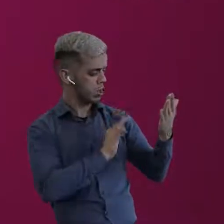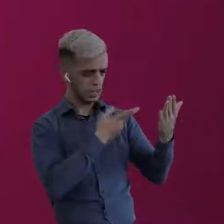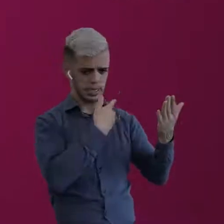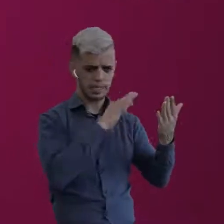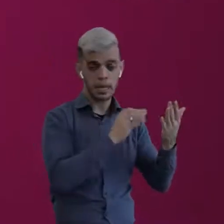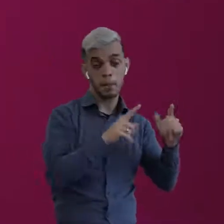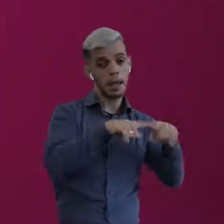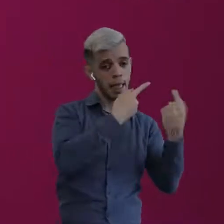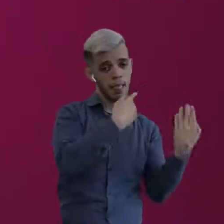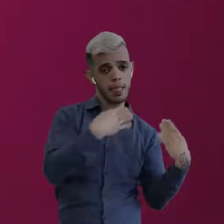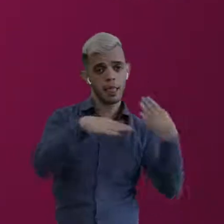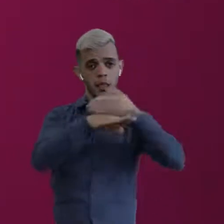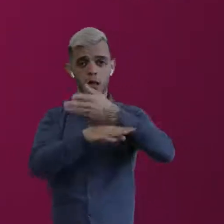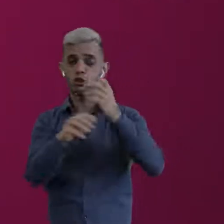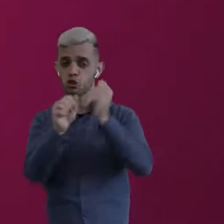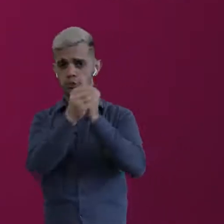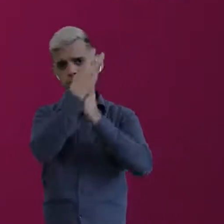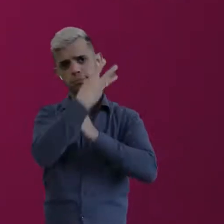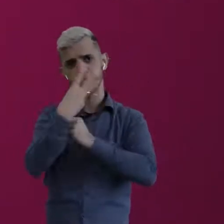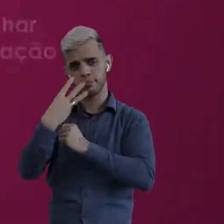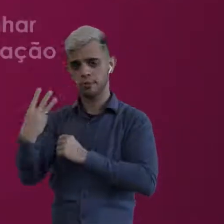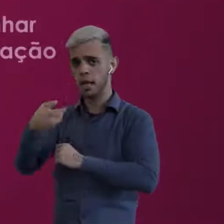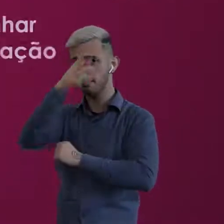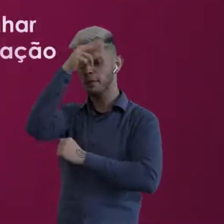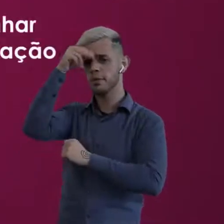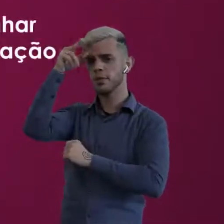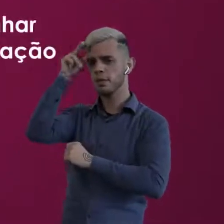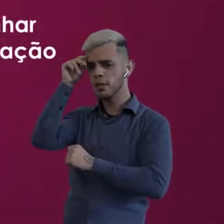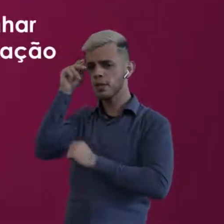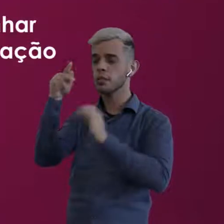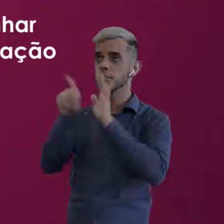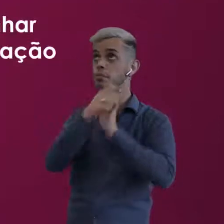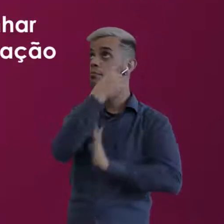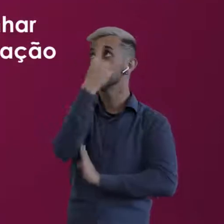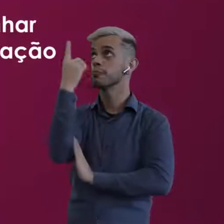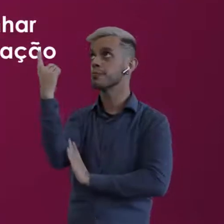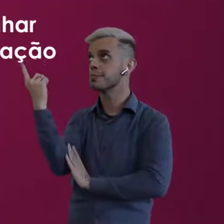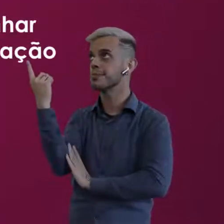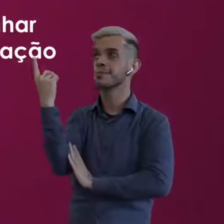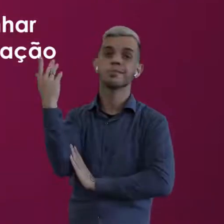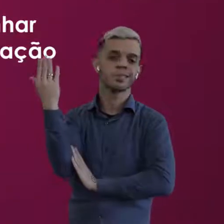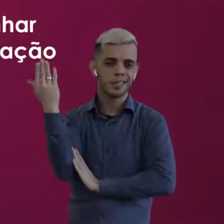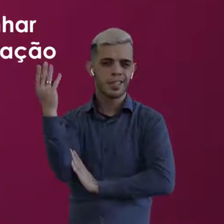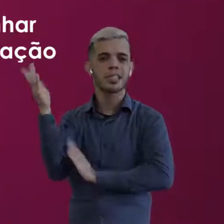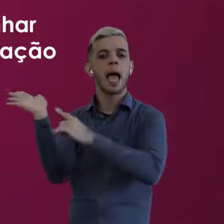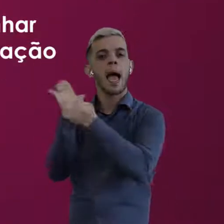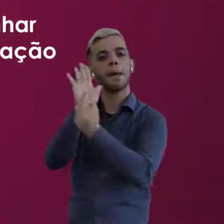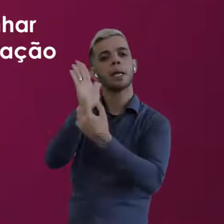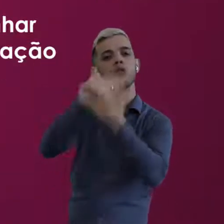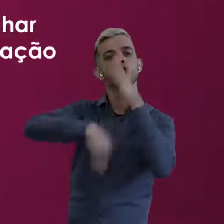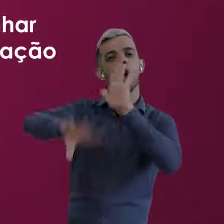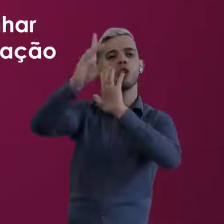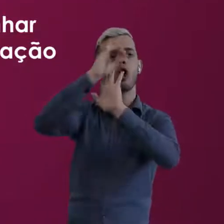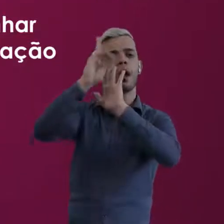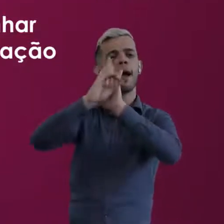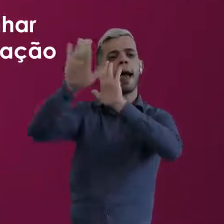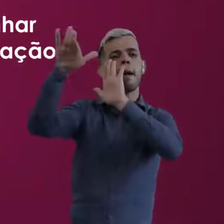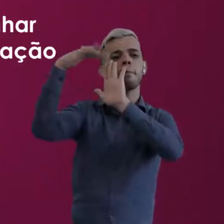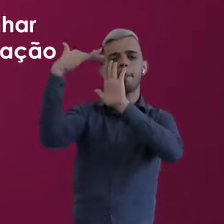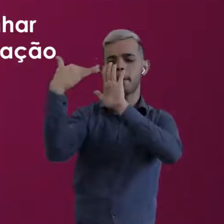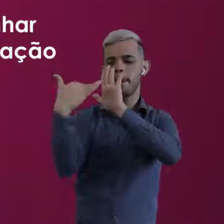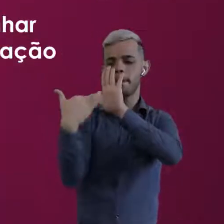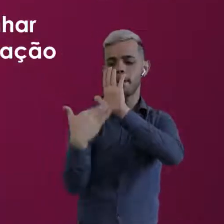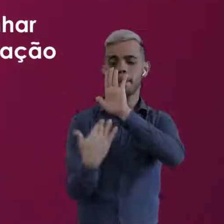que ele entre no site da prefeitura, licenciamento.prosempo.com.br e apresente os documentos.